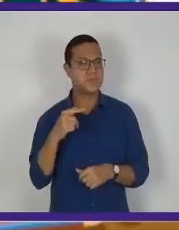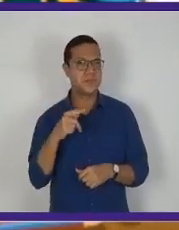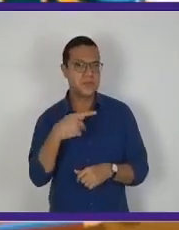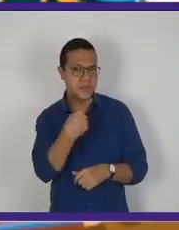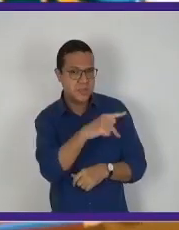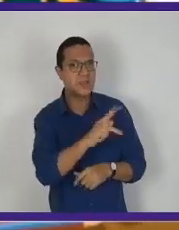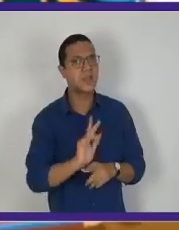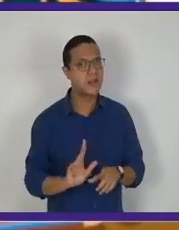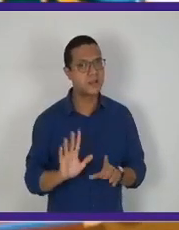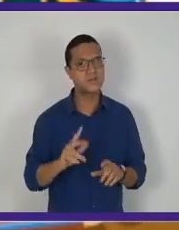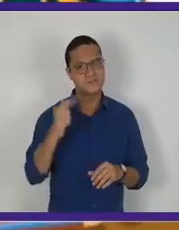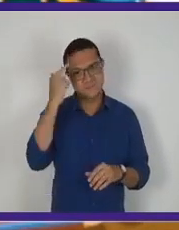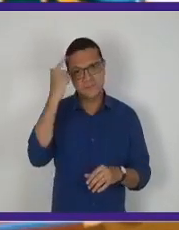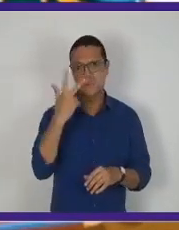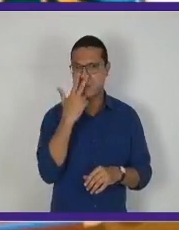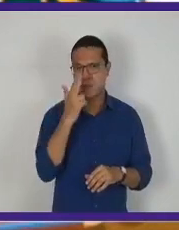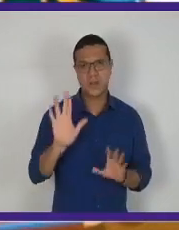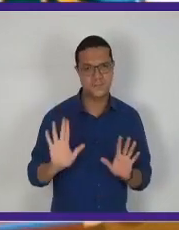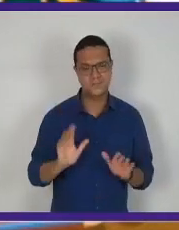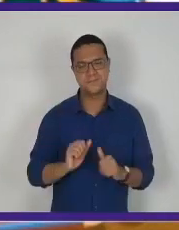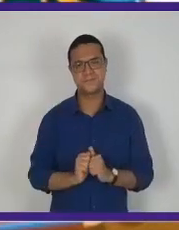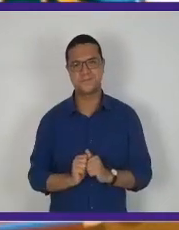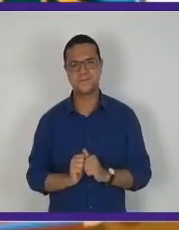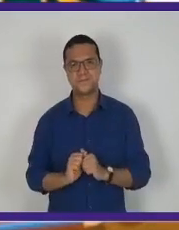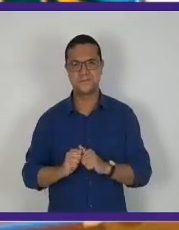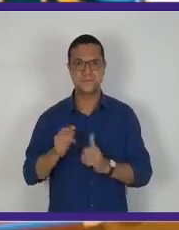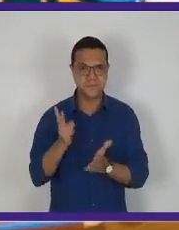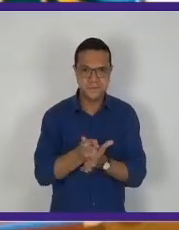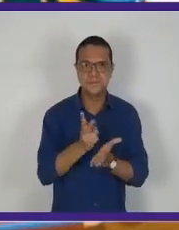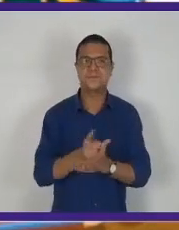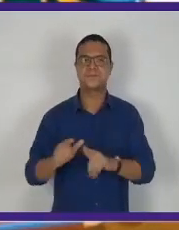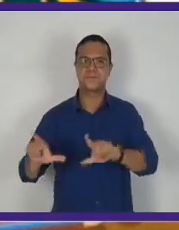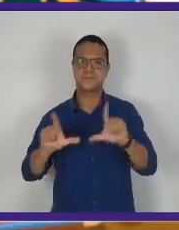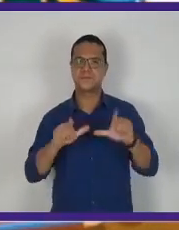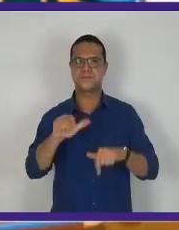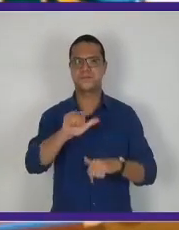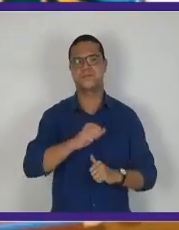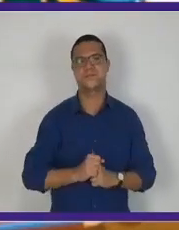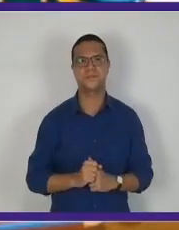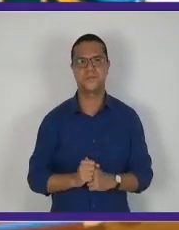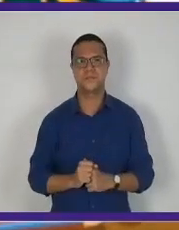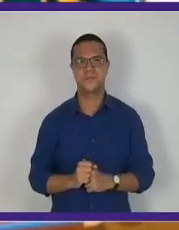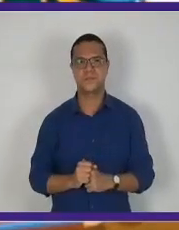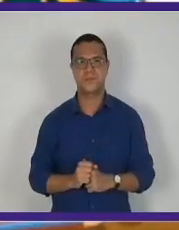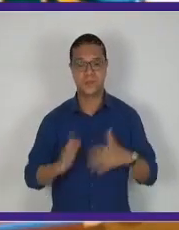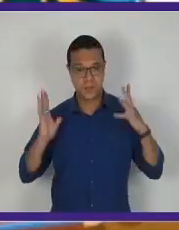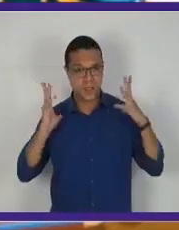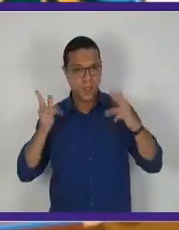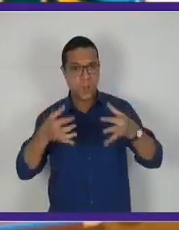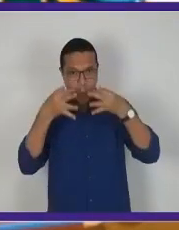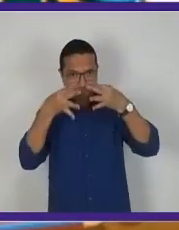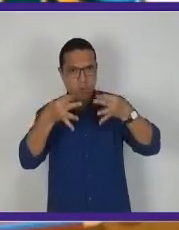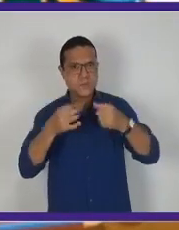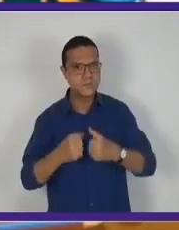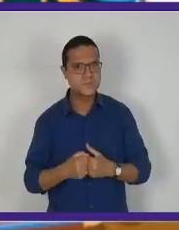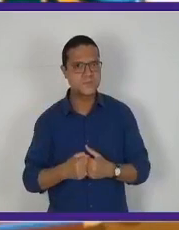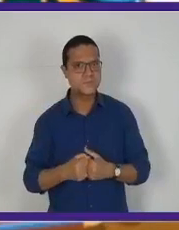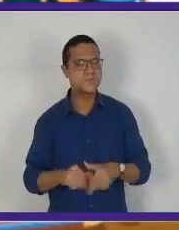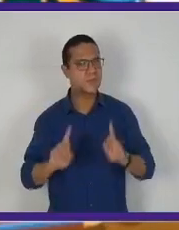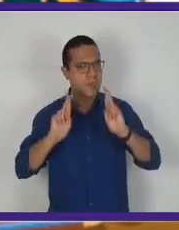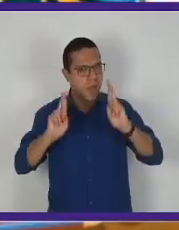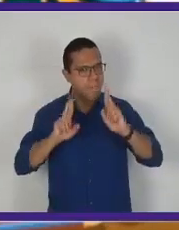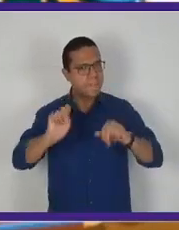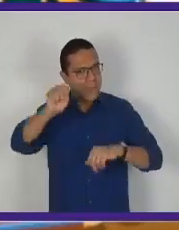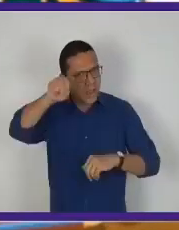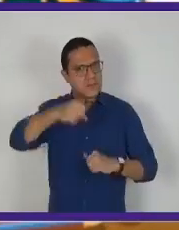dela. Vocês não acham? Vamos agora continuar com a nossa próxima questão. E aí, está todo mundo atento?